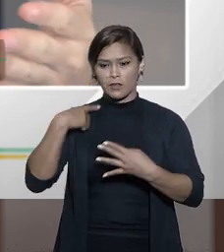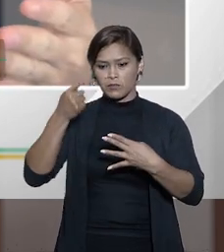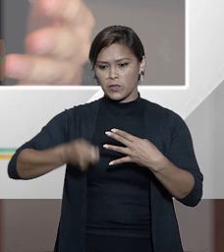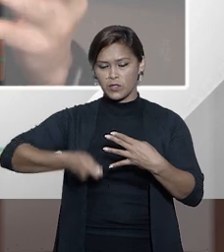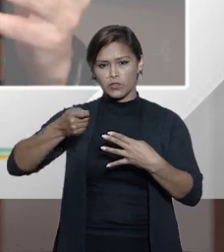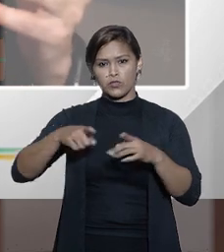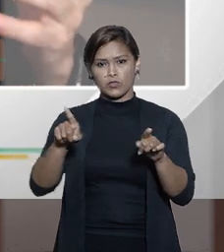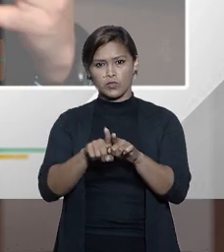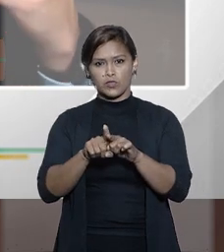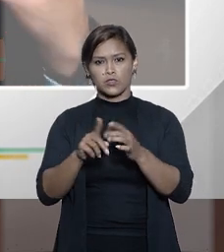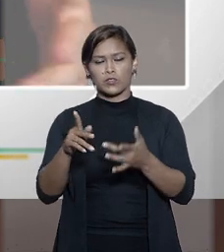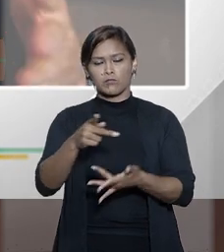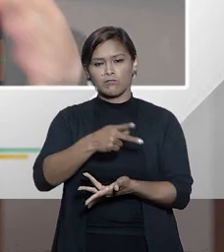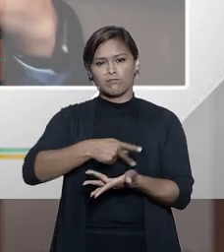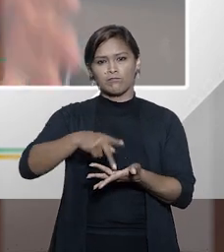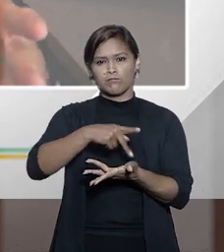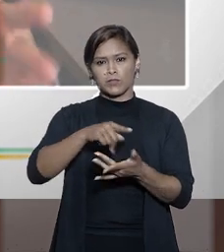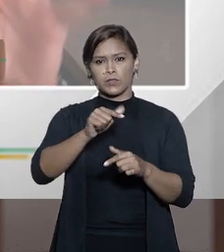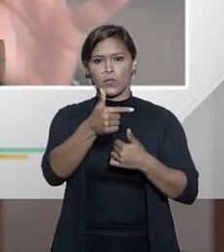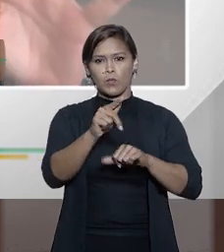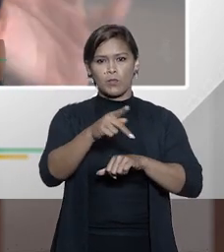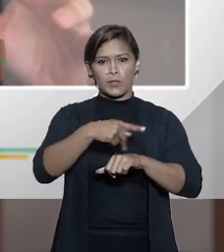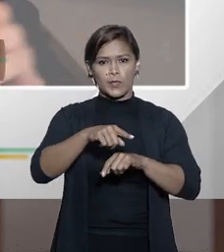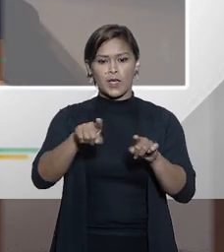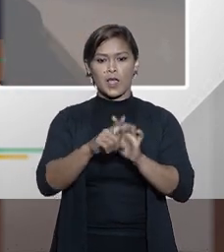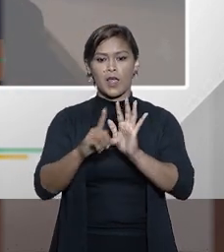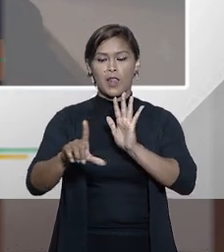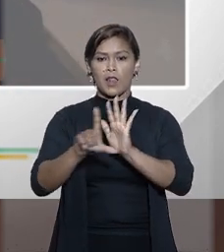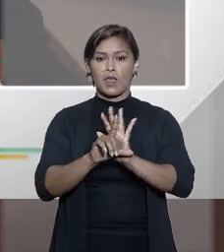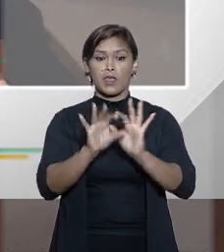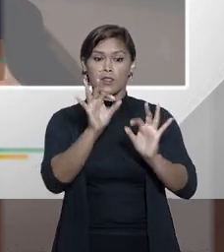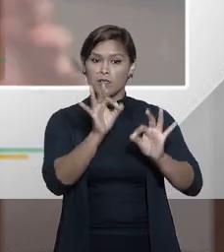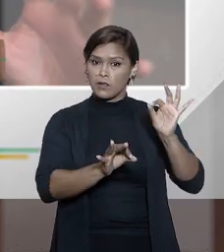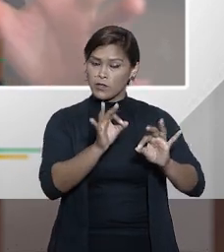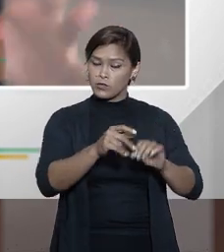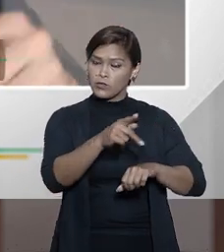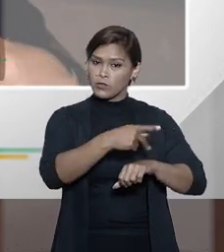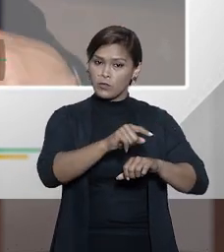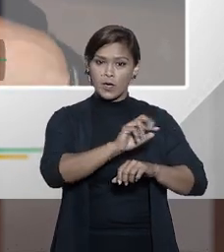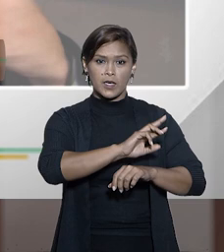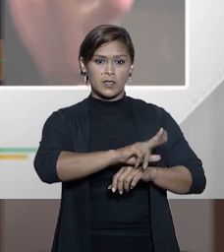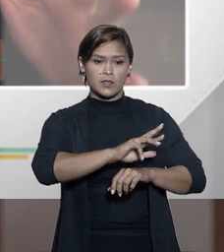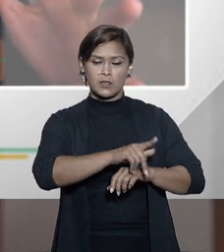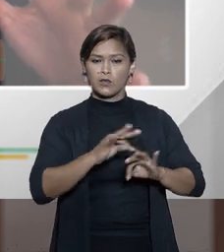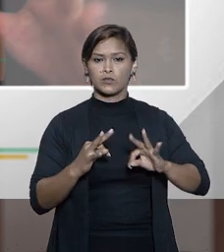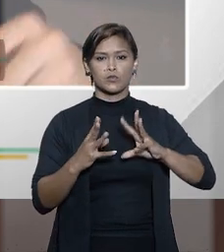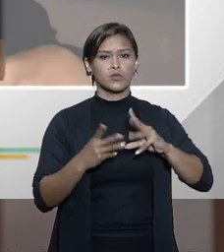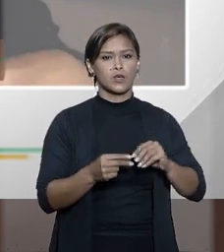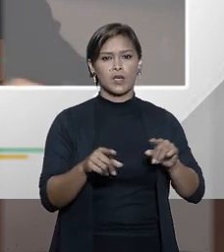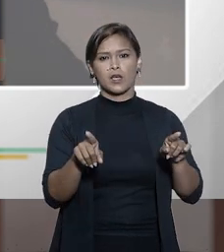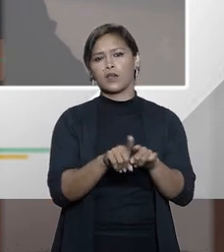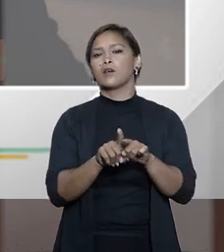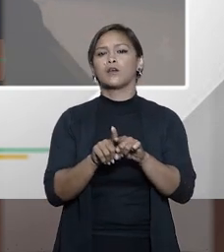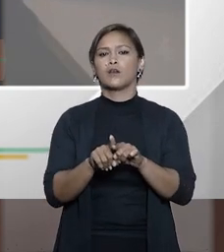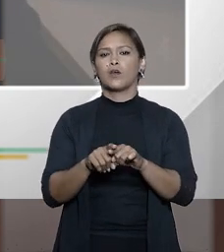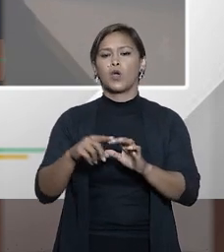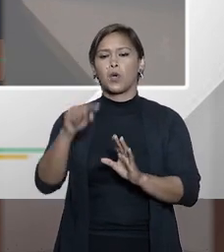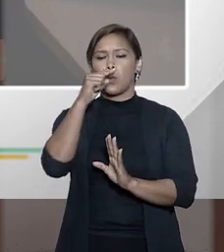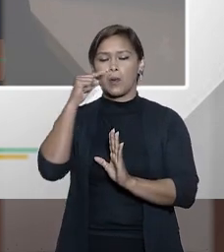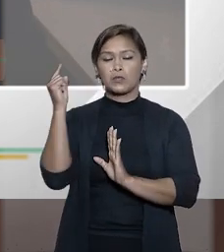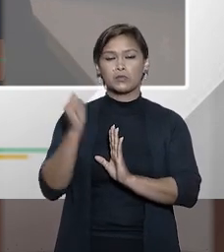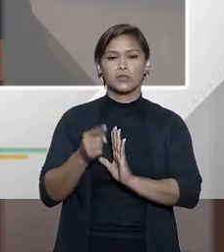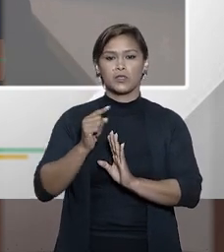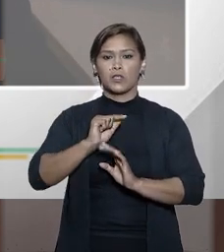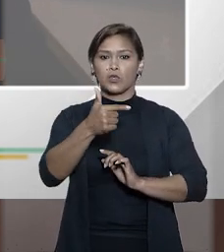justiça estrangeira num cenário de devido processo legal não estou me referindo à justiça de um país totalitário ou de uma ditadura